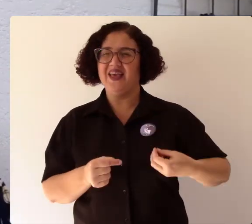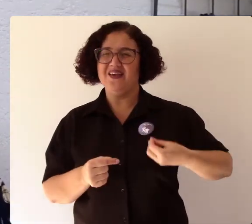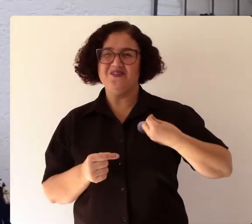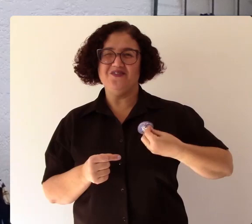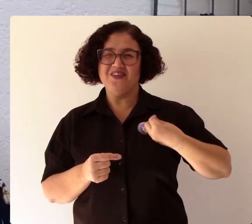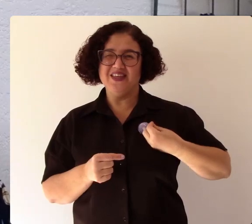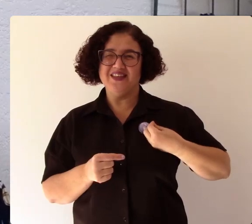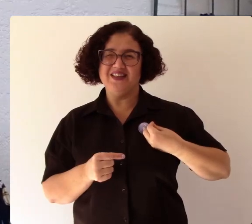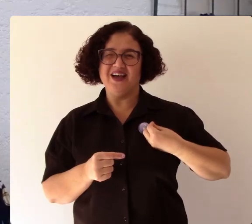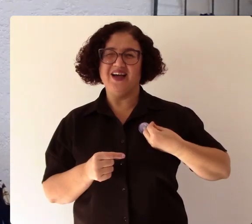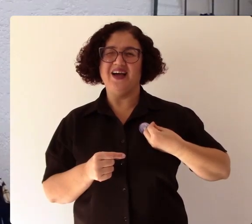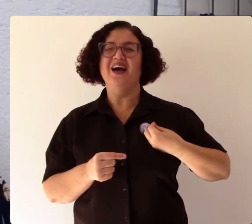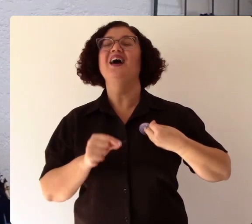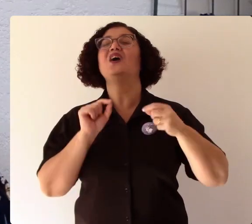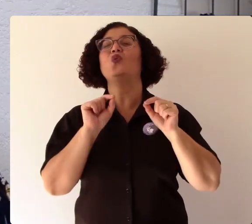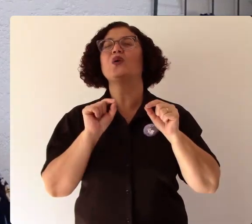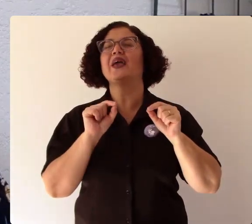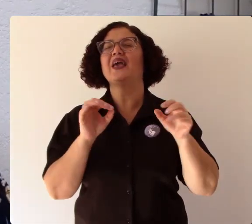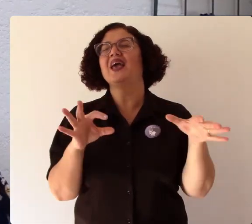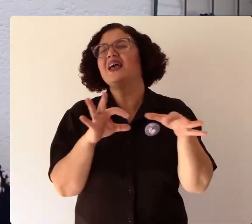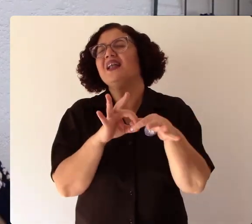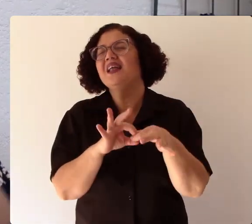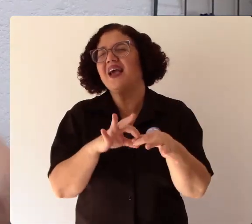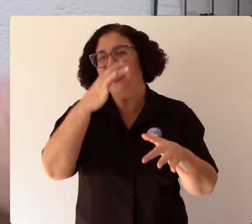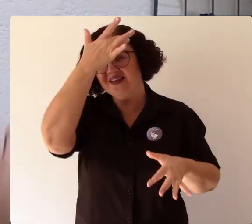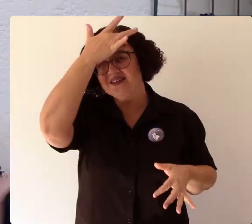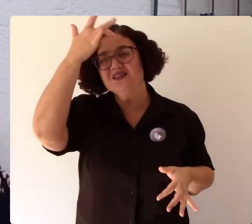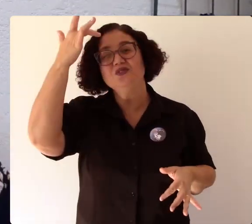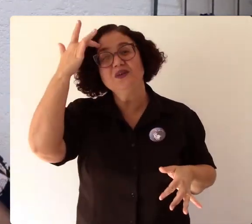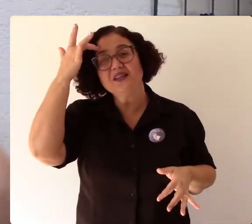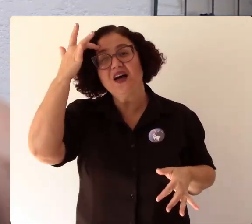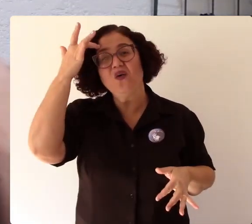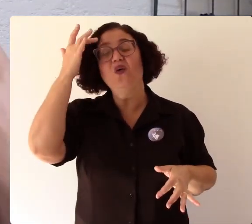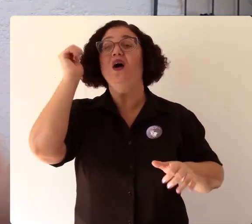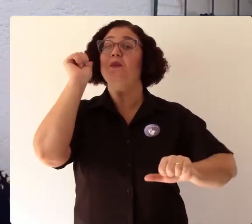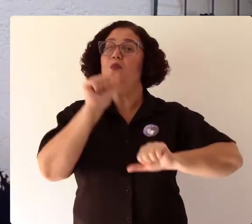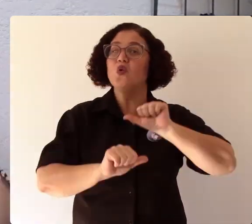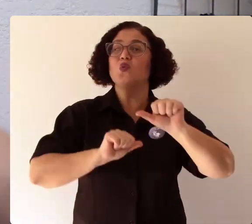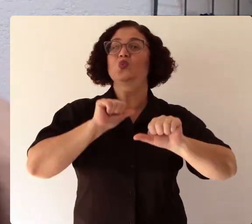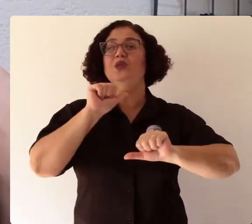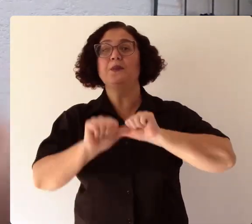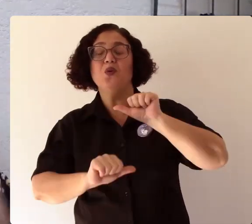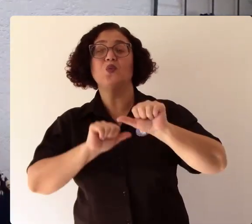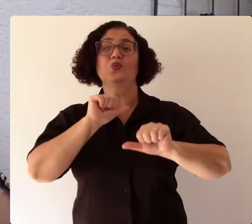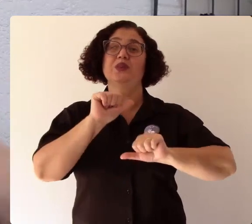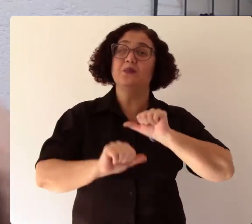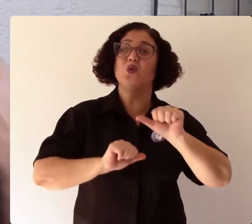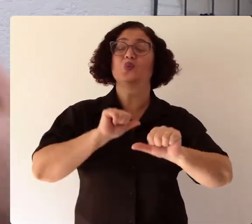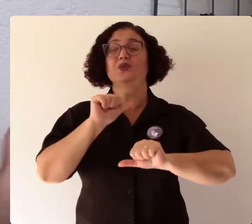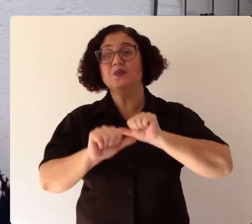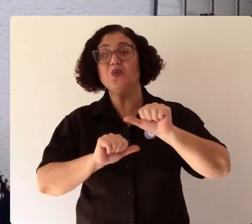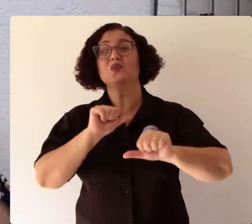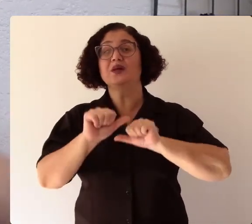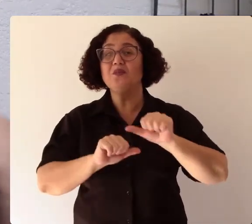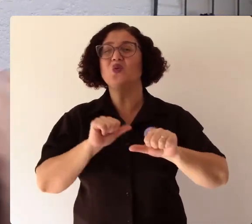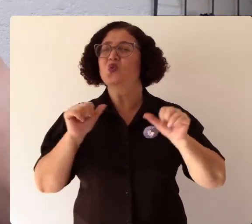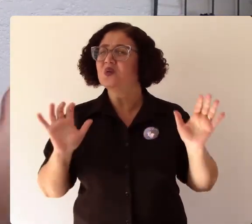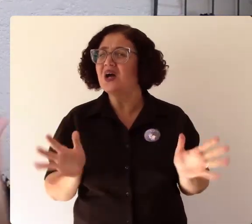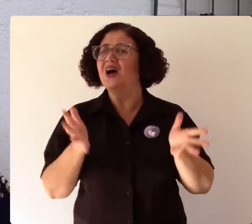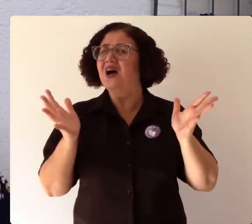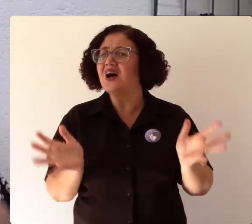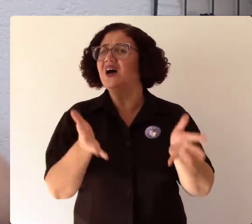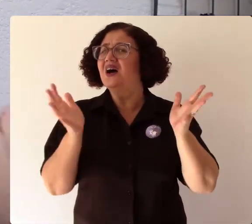da saúde mental por conseguinte do que o movimento o esse movimento